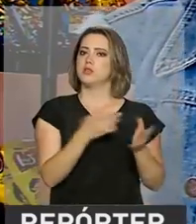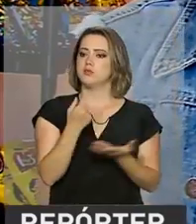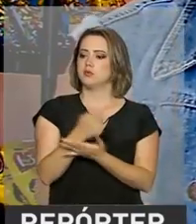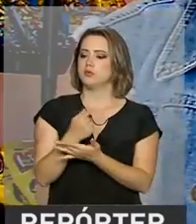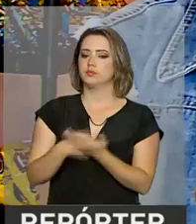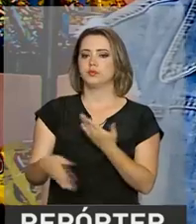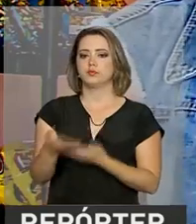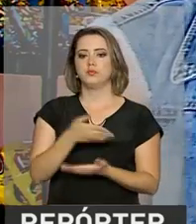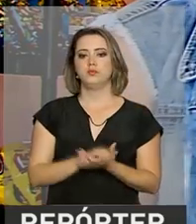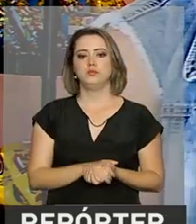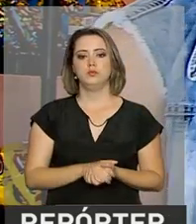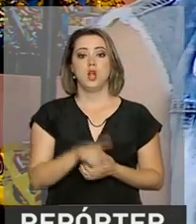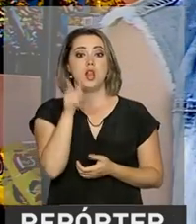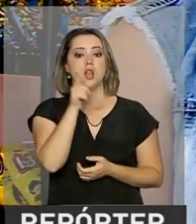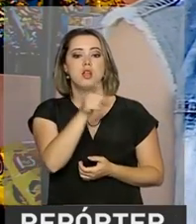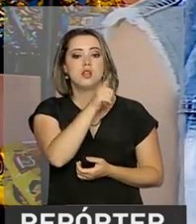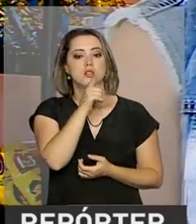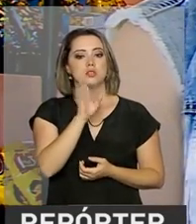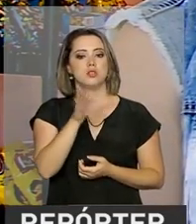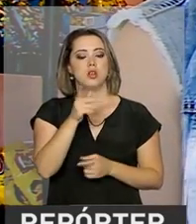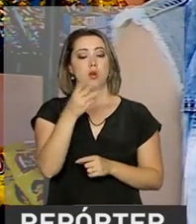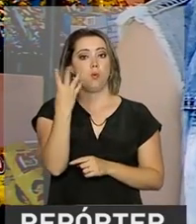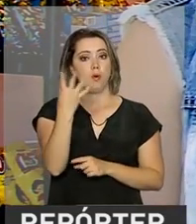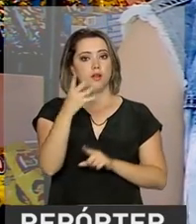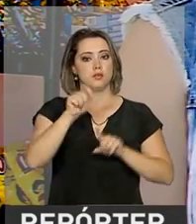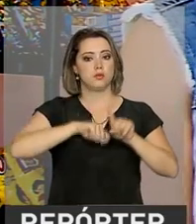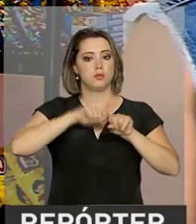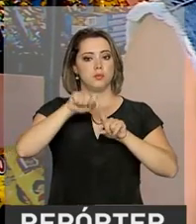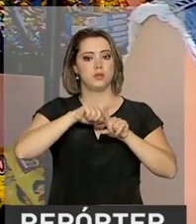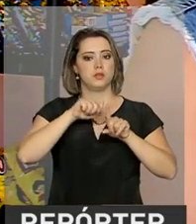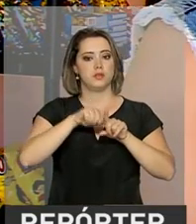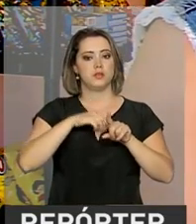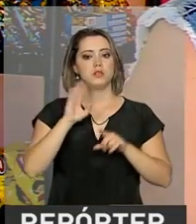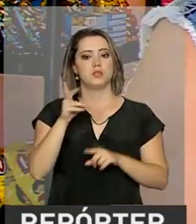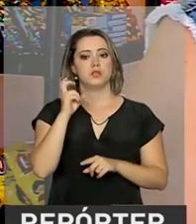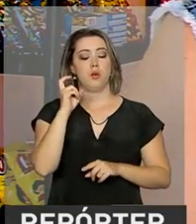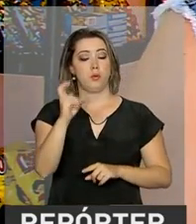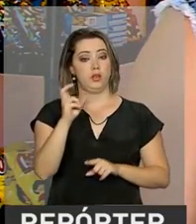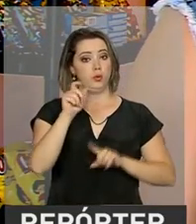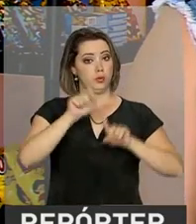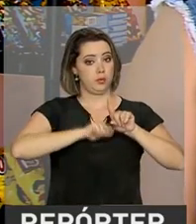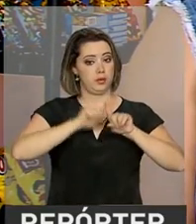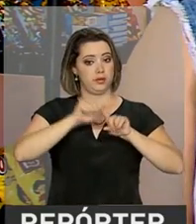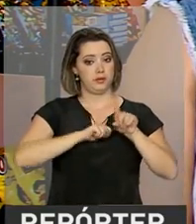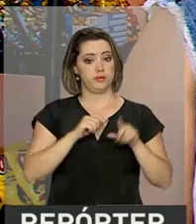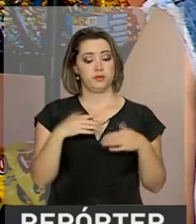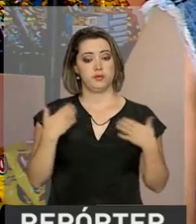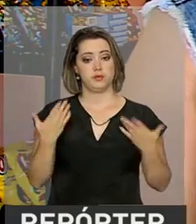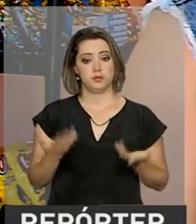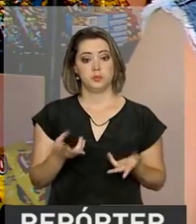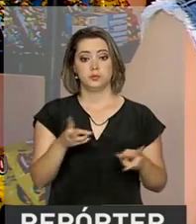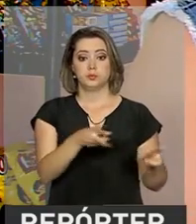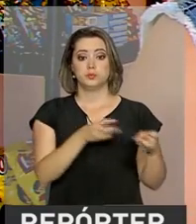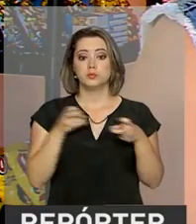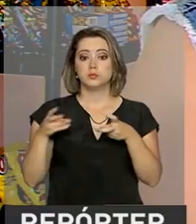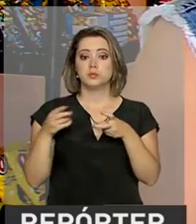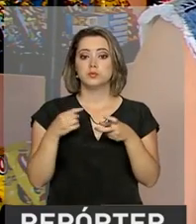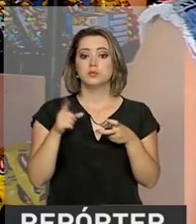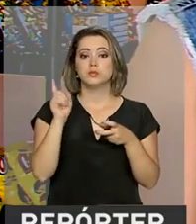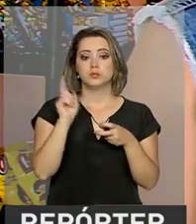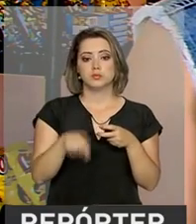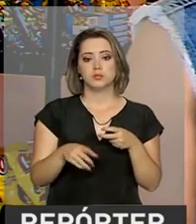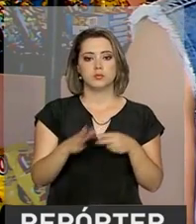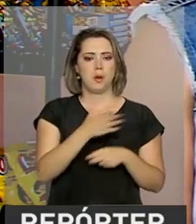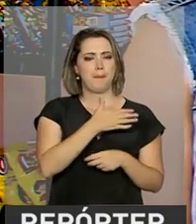A lanchonete vai fazer em torno de 4 meses, já estamos partindo para o quinto mês. E a expectativa foi até